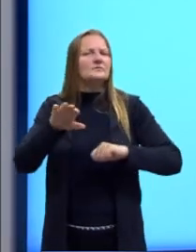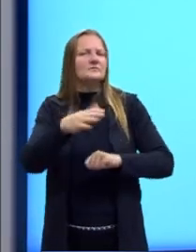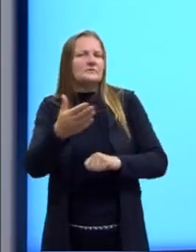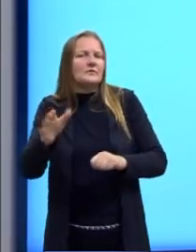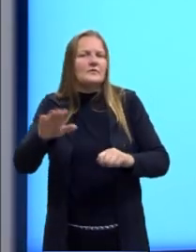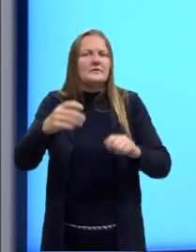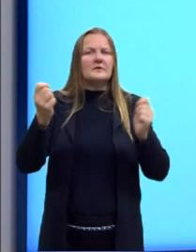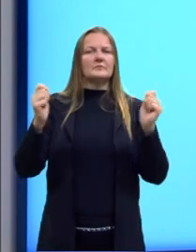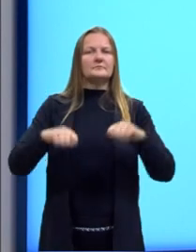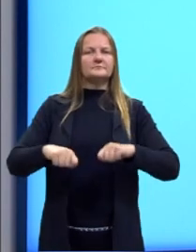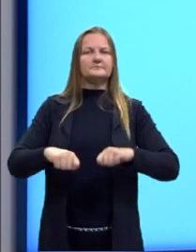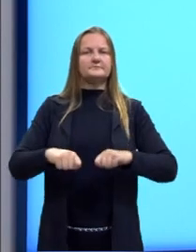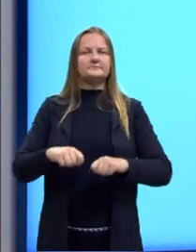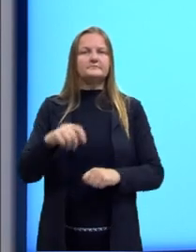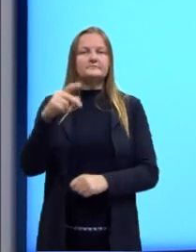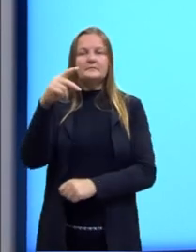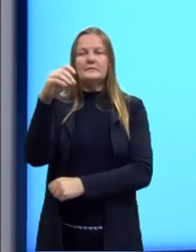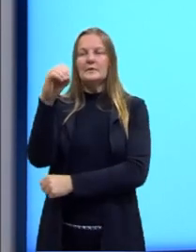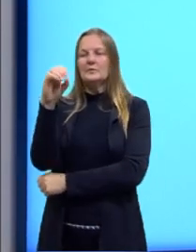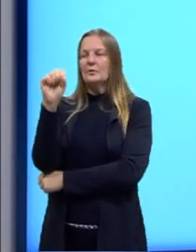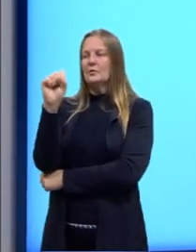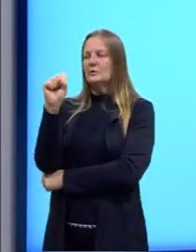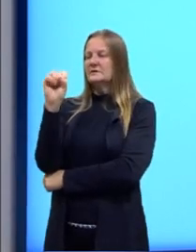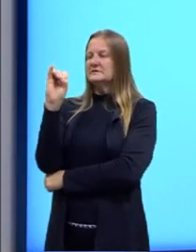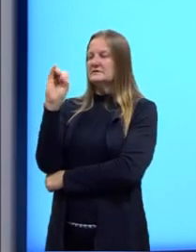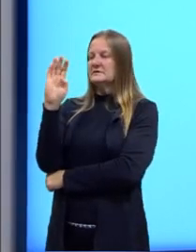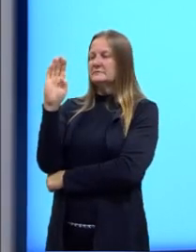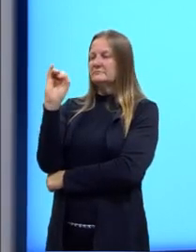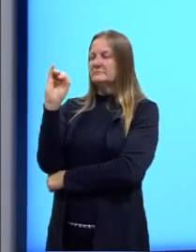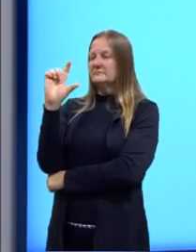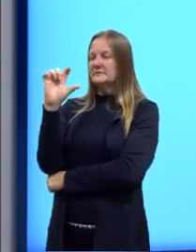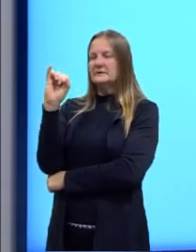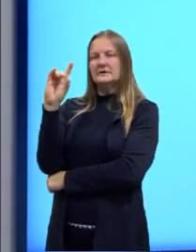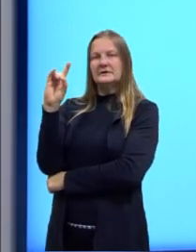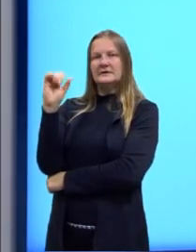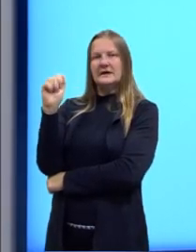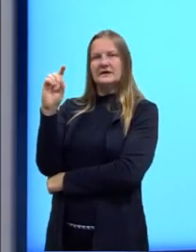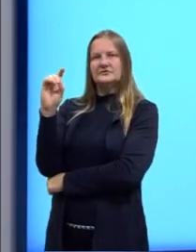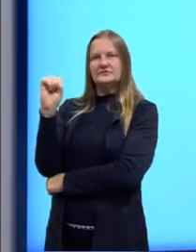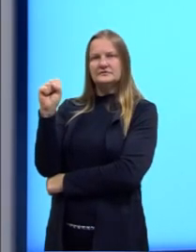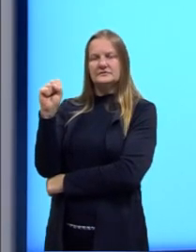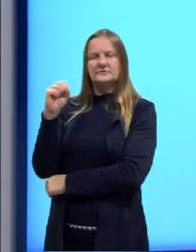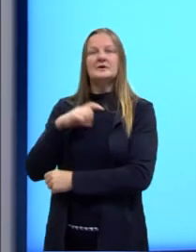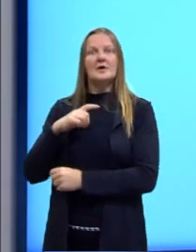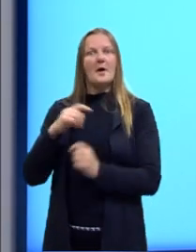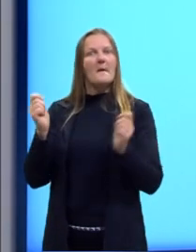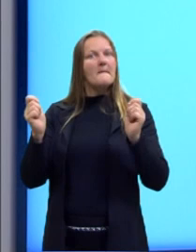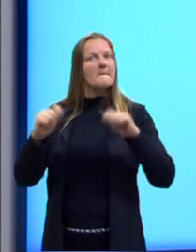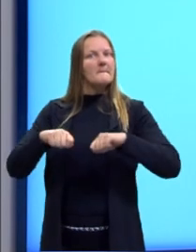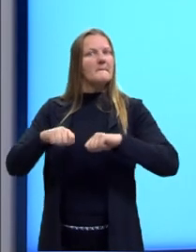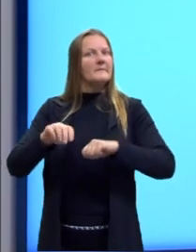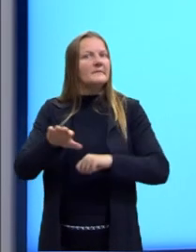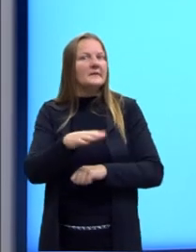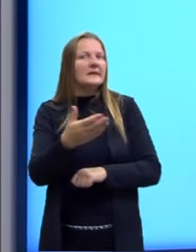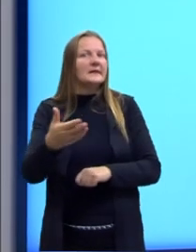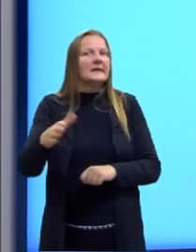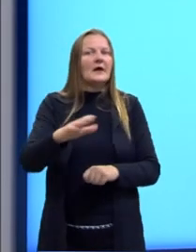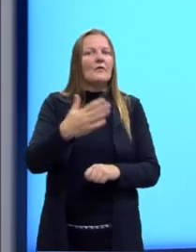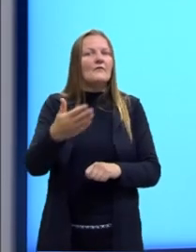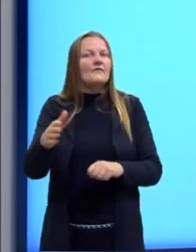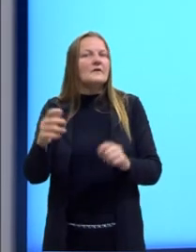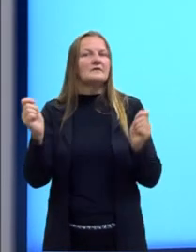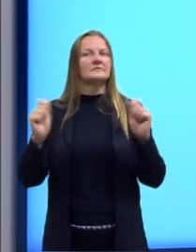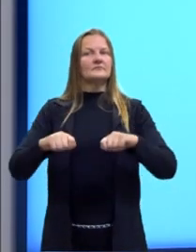Olha aqui, indica possibilidade futura, ou ação futura provável. Pode